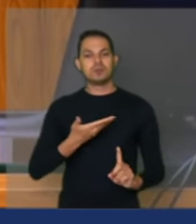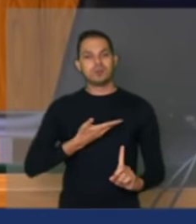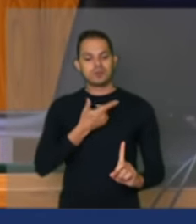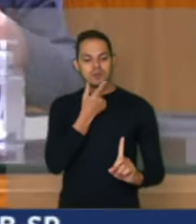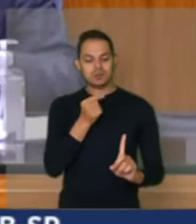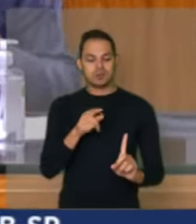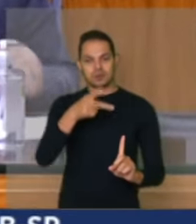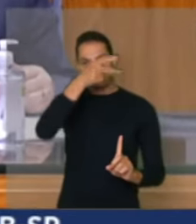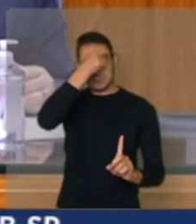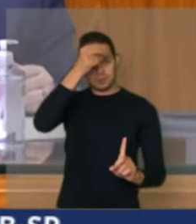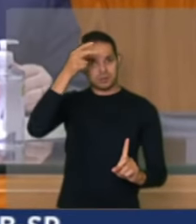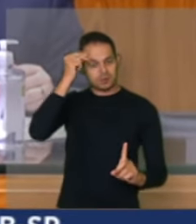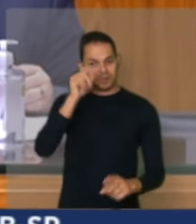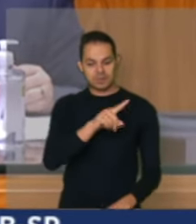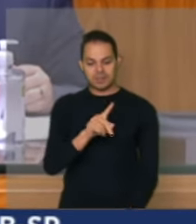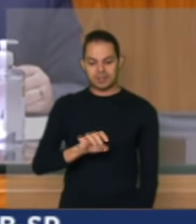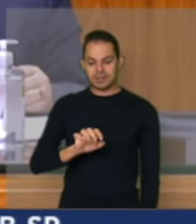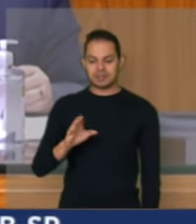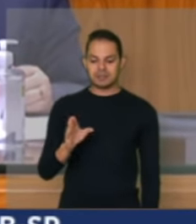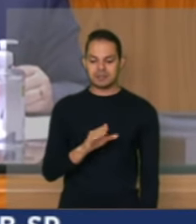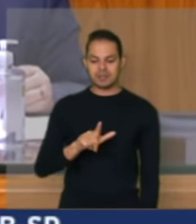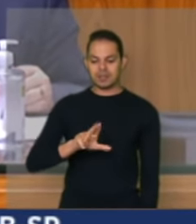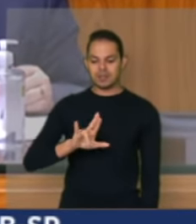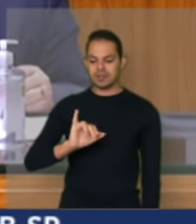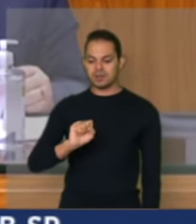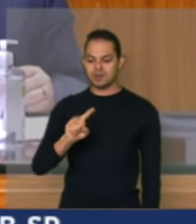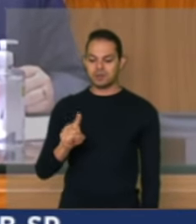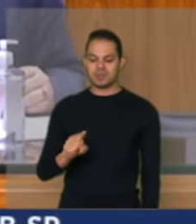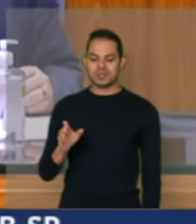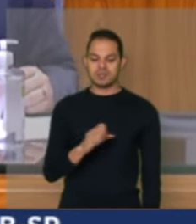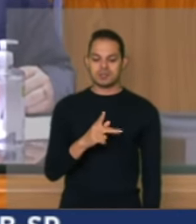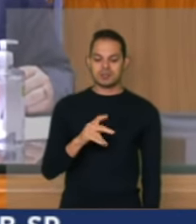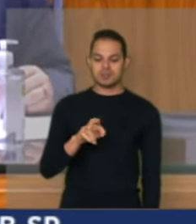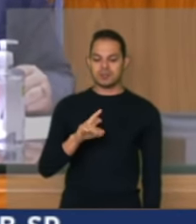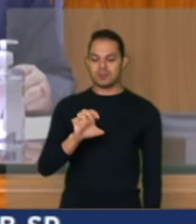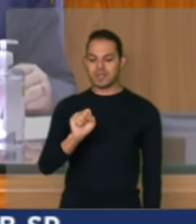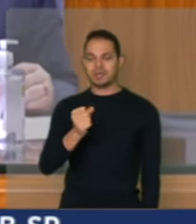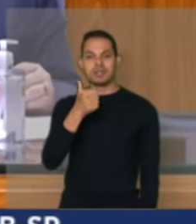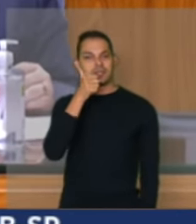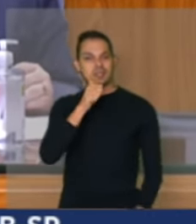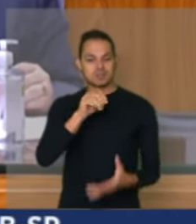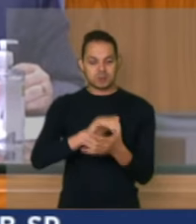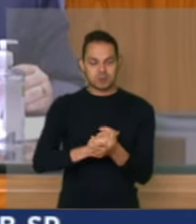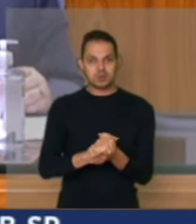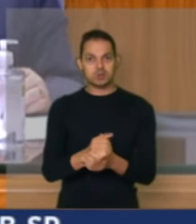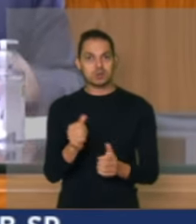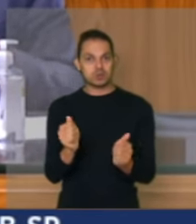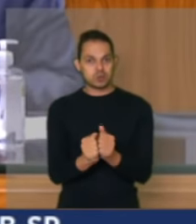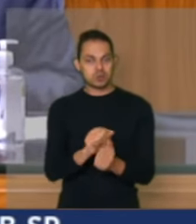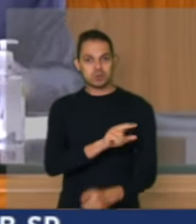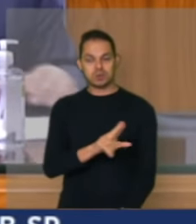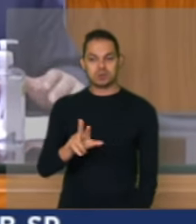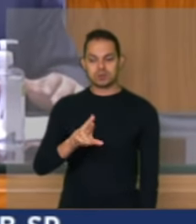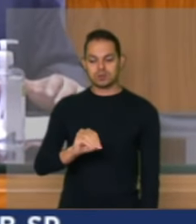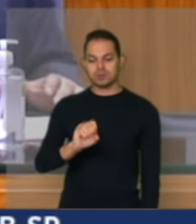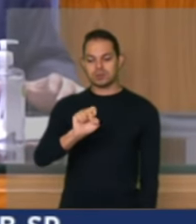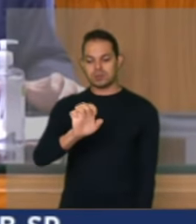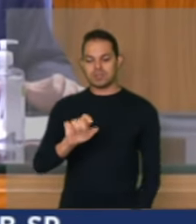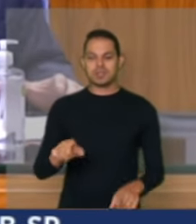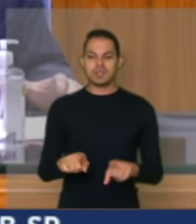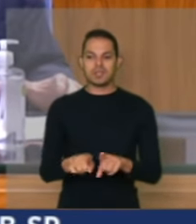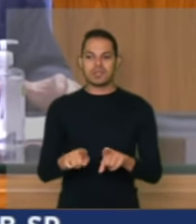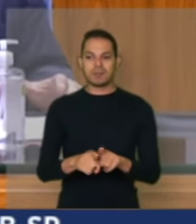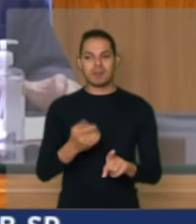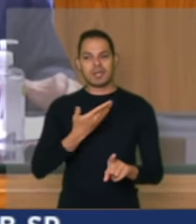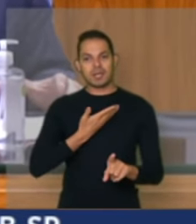prefeito Zé Luiz Pérez, está acompanhado da primeira dama do município, a Rose, junto com a minha